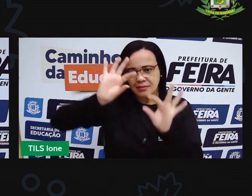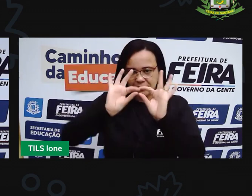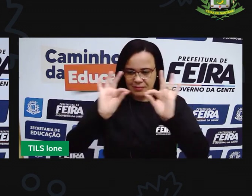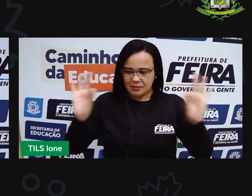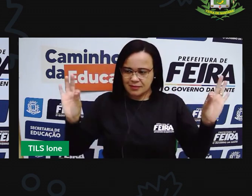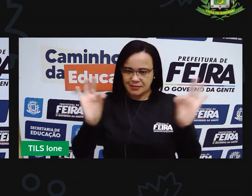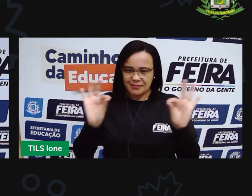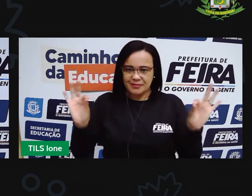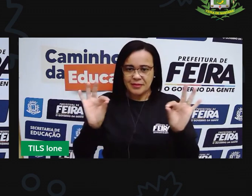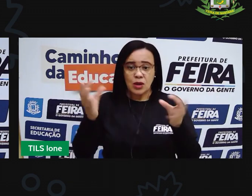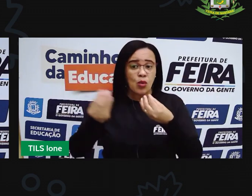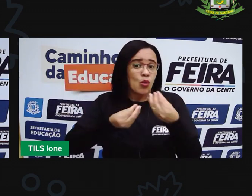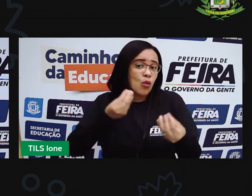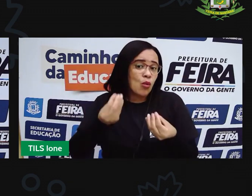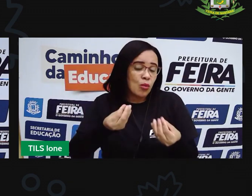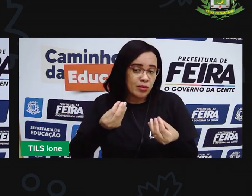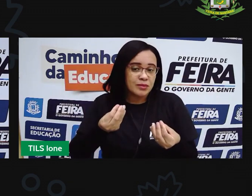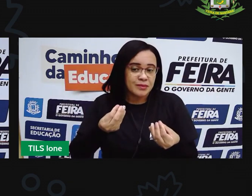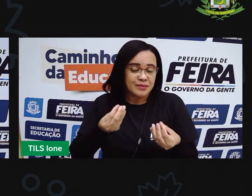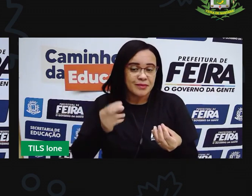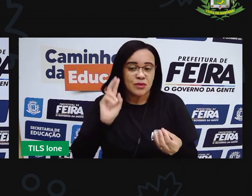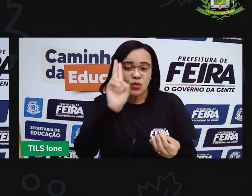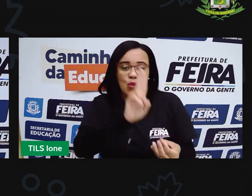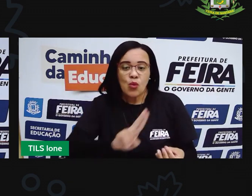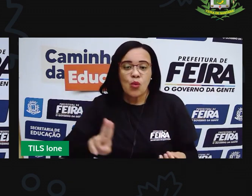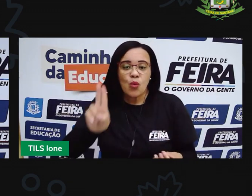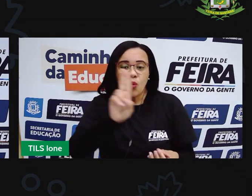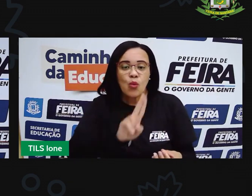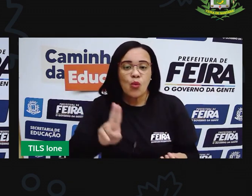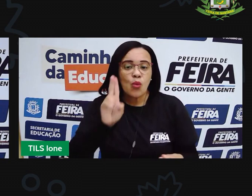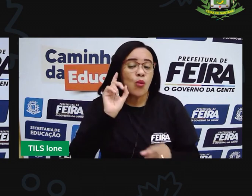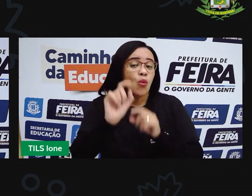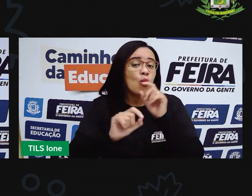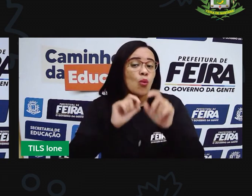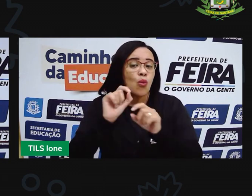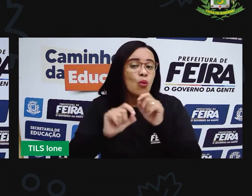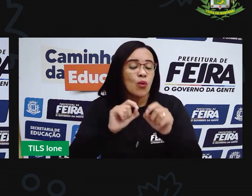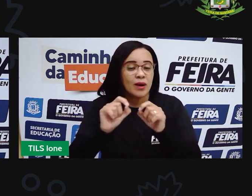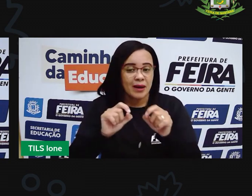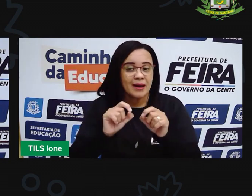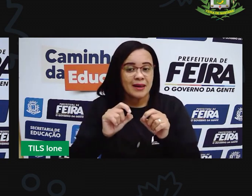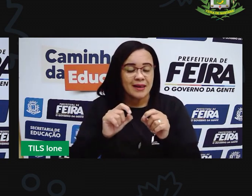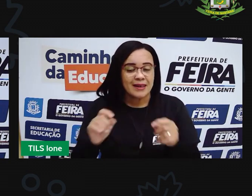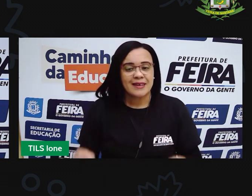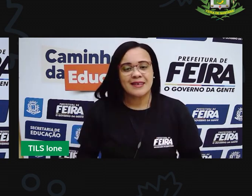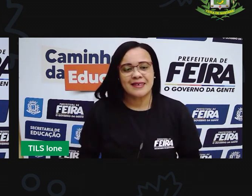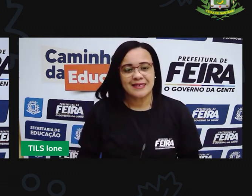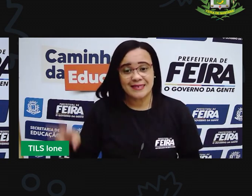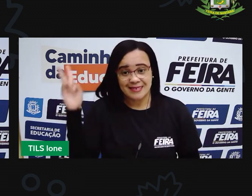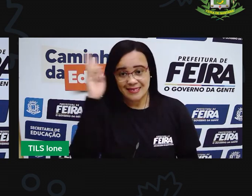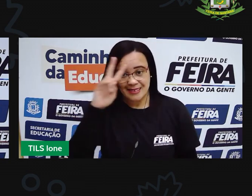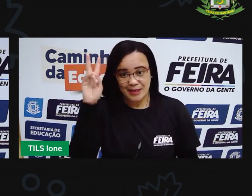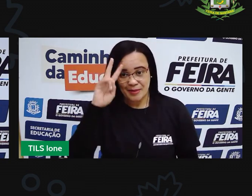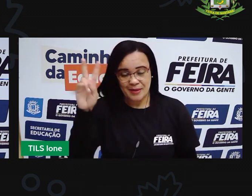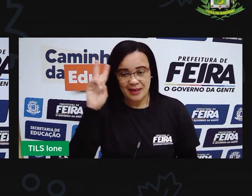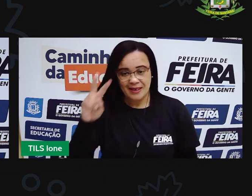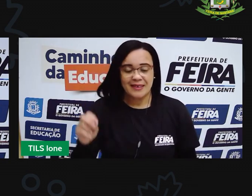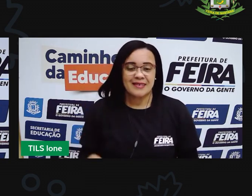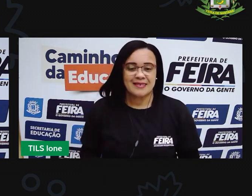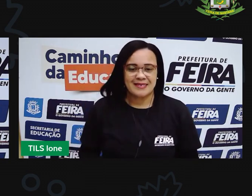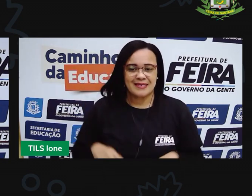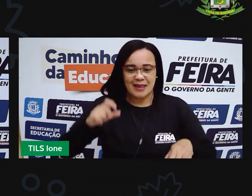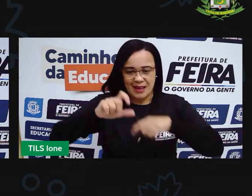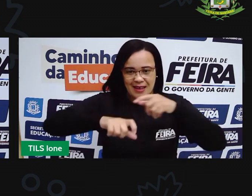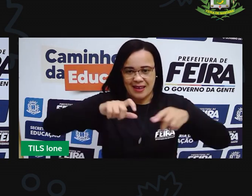A gente vai medir eles usando um instrumento não convencional que é um barbante, tá certo?